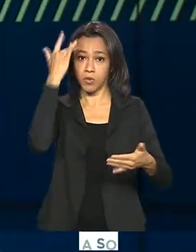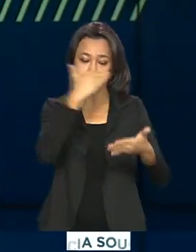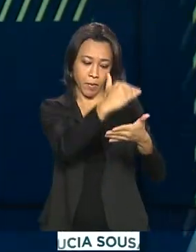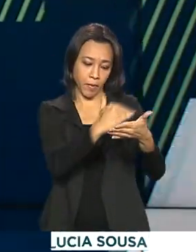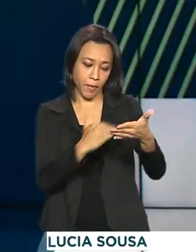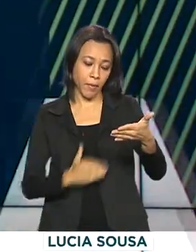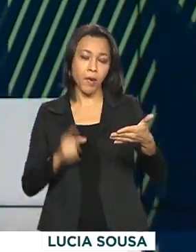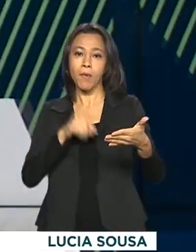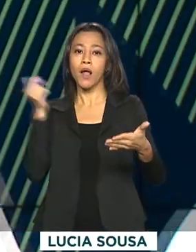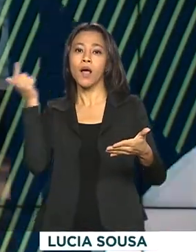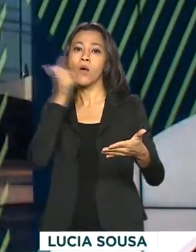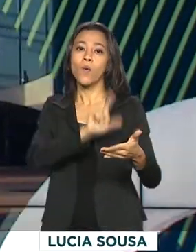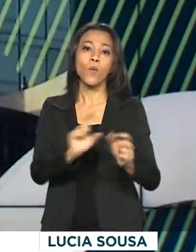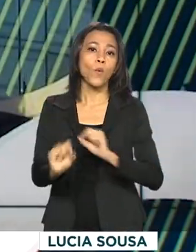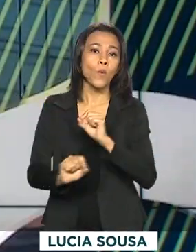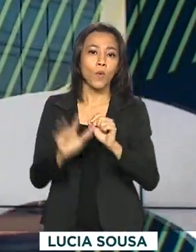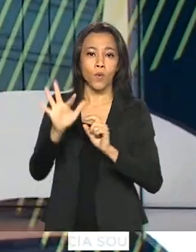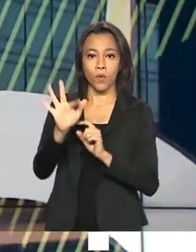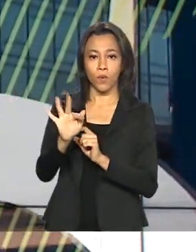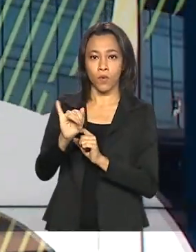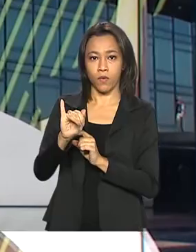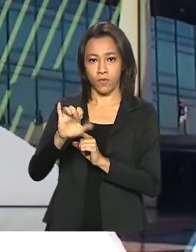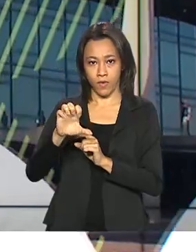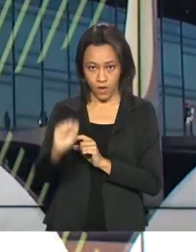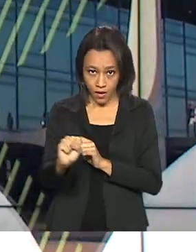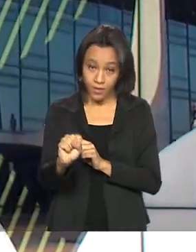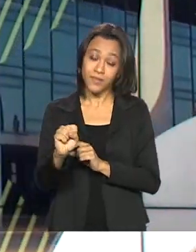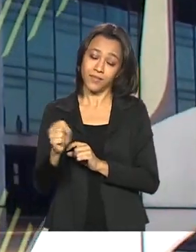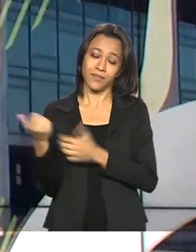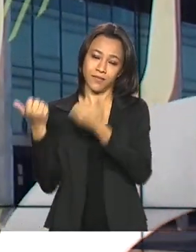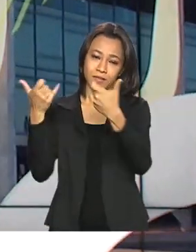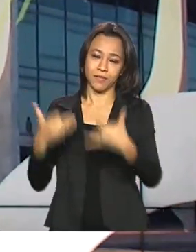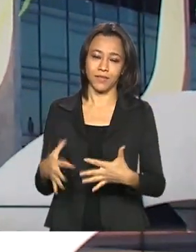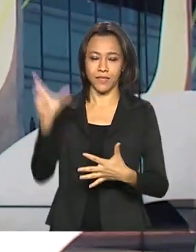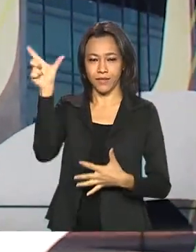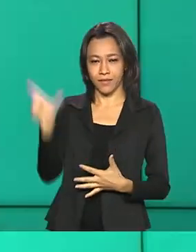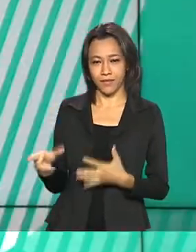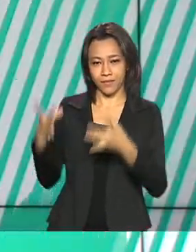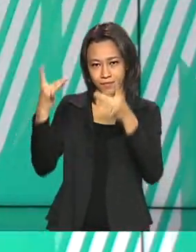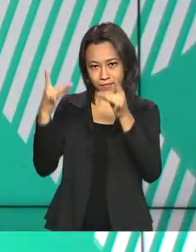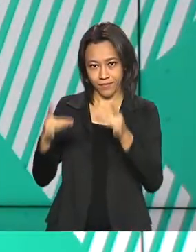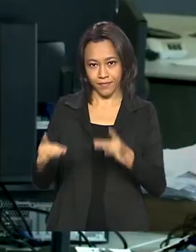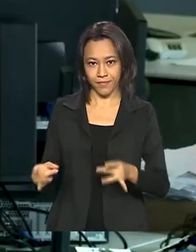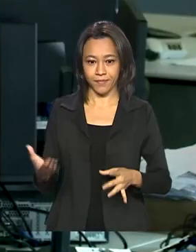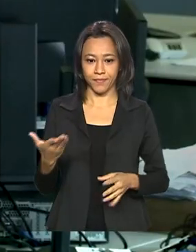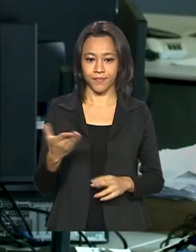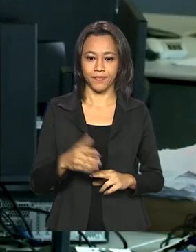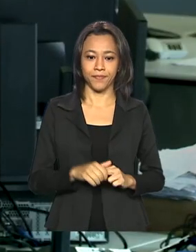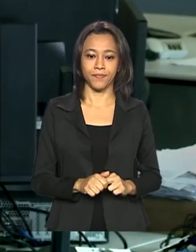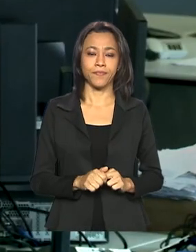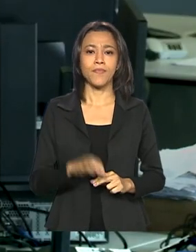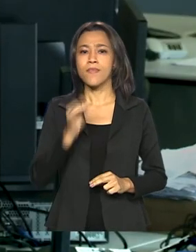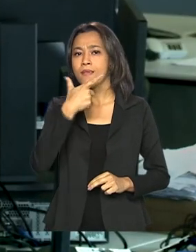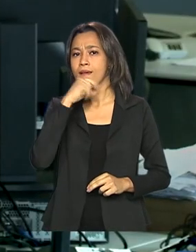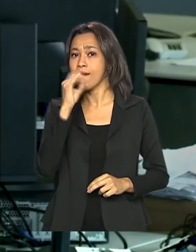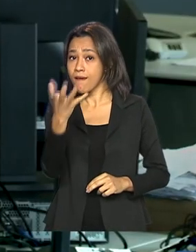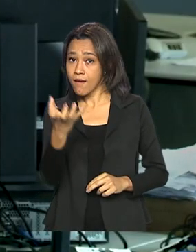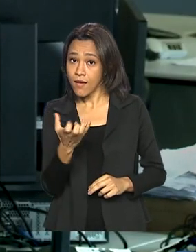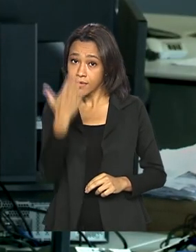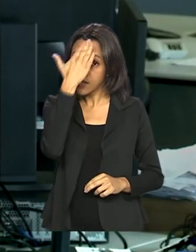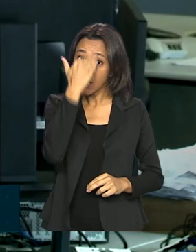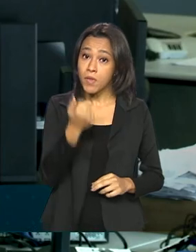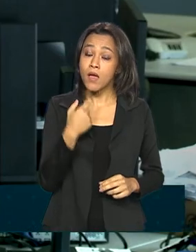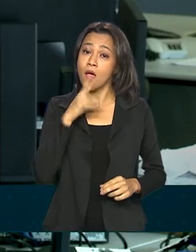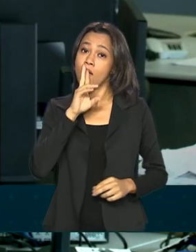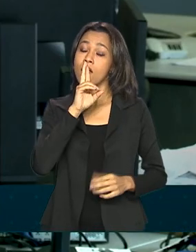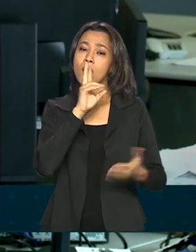Financiamento Estudantil, o FIES. A repórter Cláudia Boiunga tem os detalhes. Quem quiser conferir o resultado